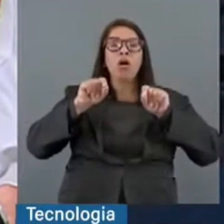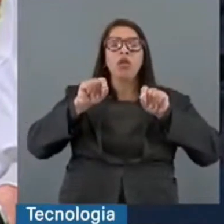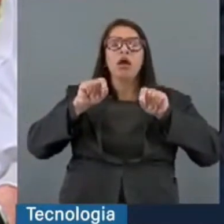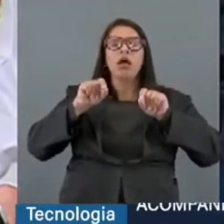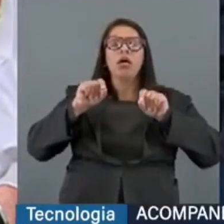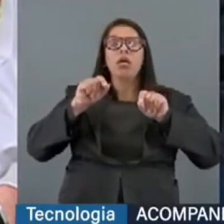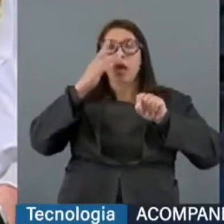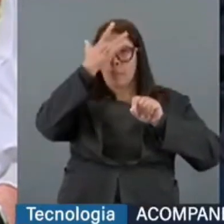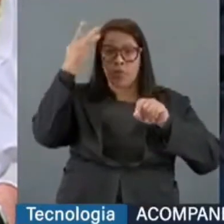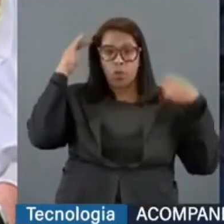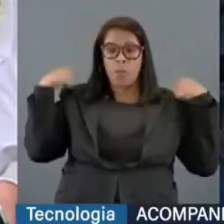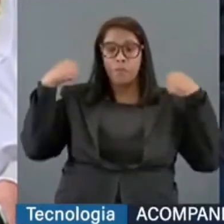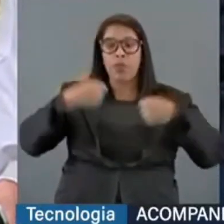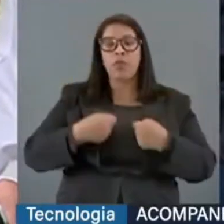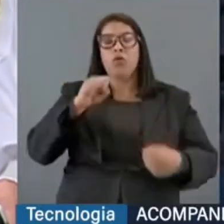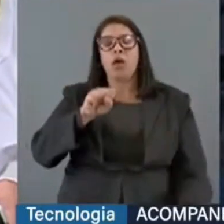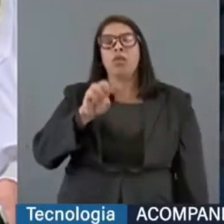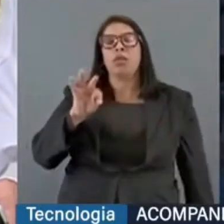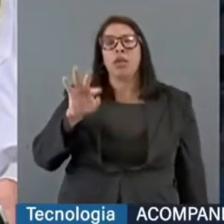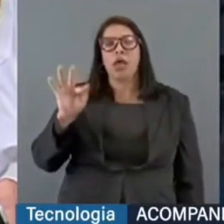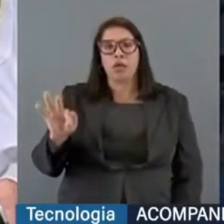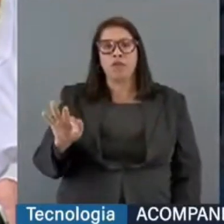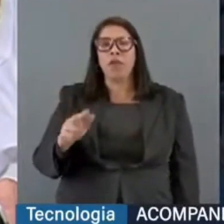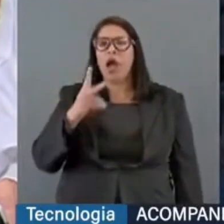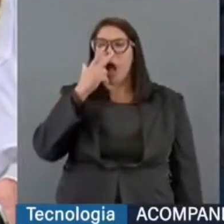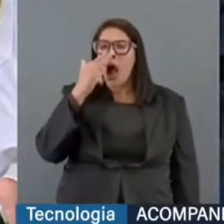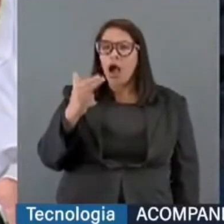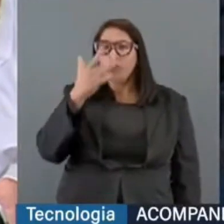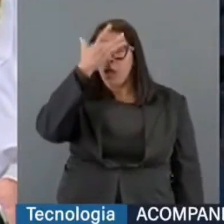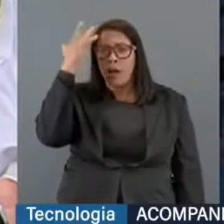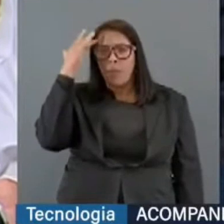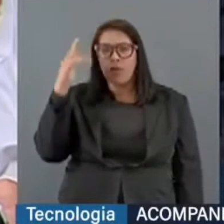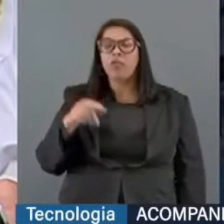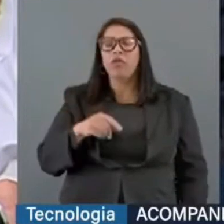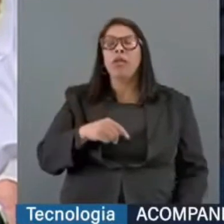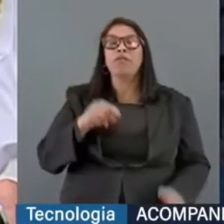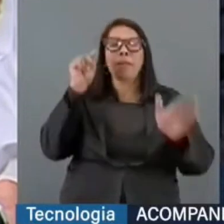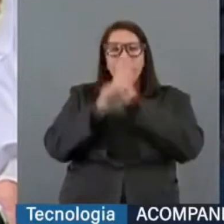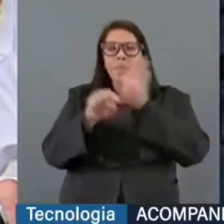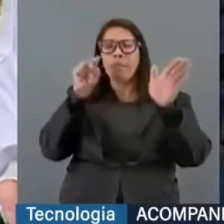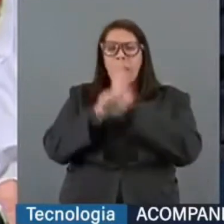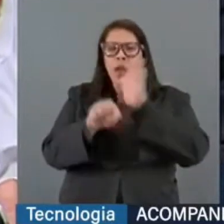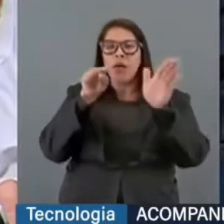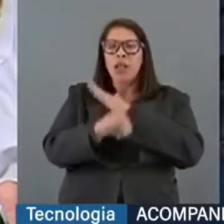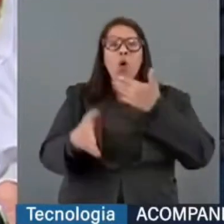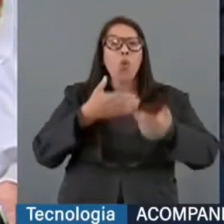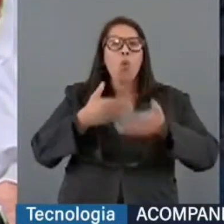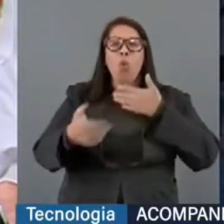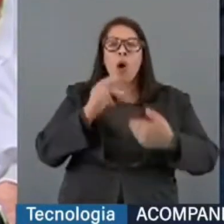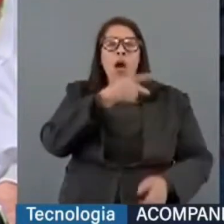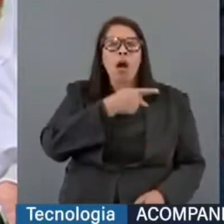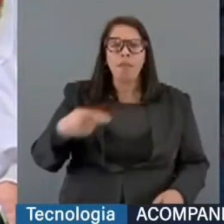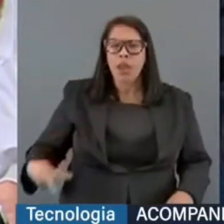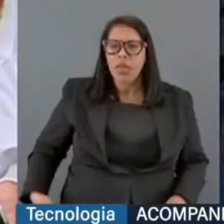Tribunal Federal. E acho que o indicado tem que ser sabatinado rigorosamente. Quem quer que fosse o presidente,